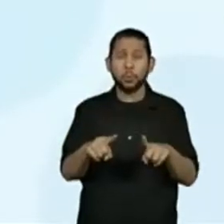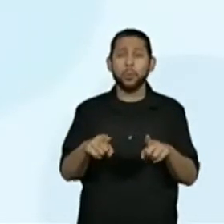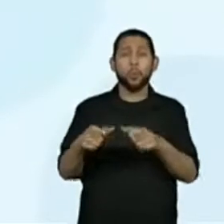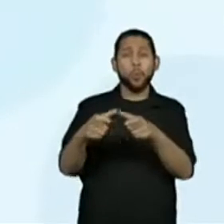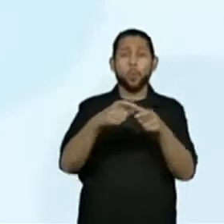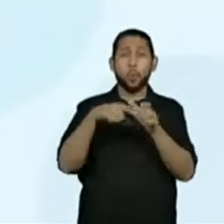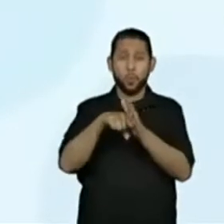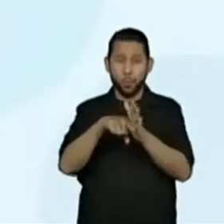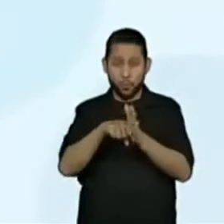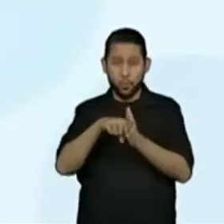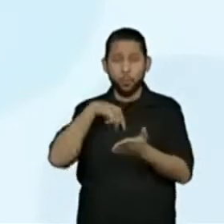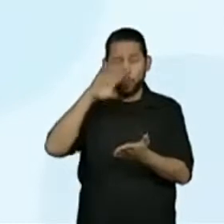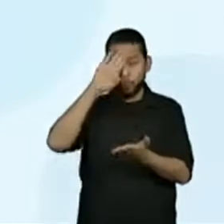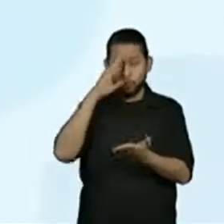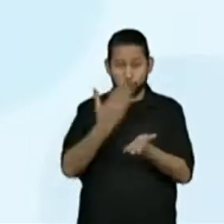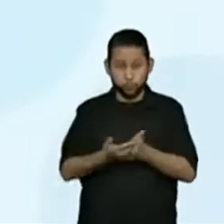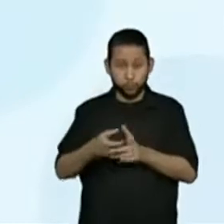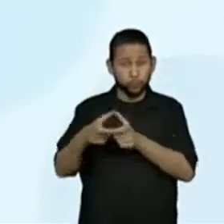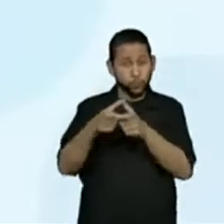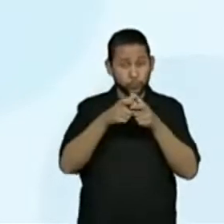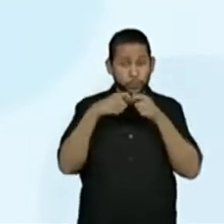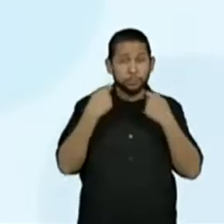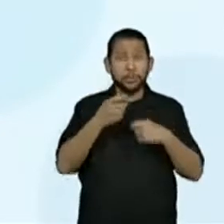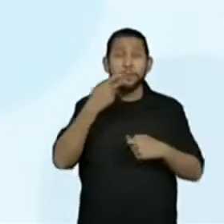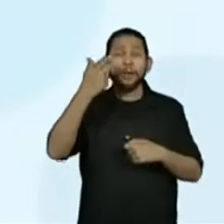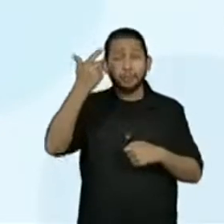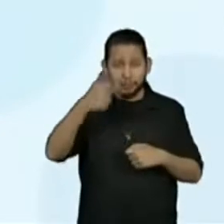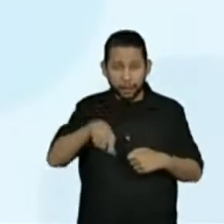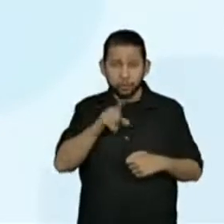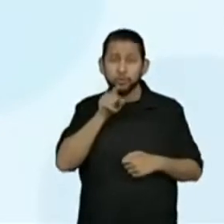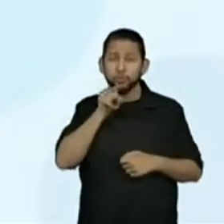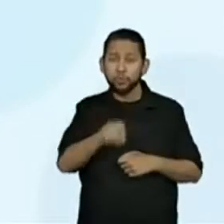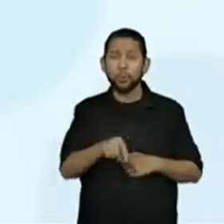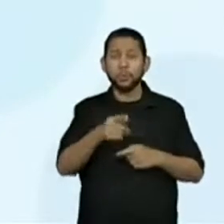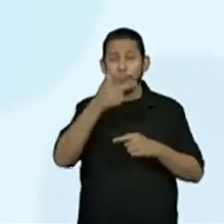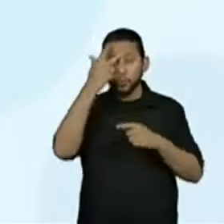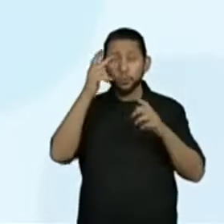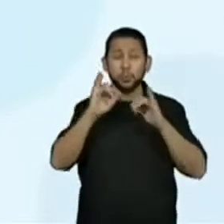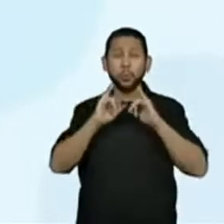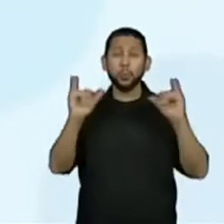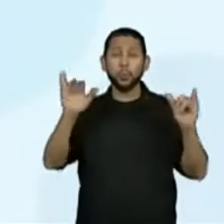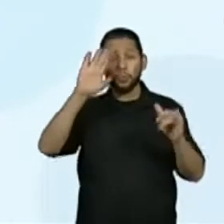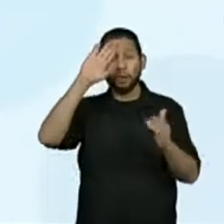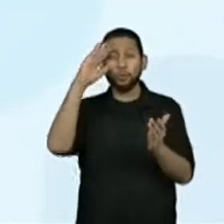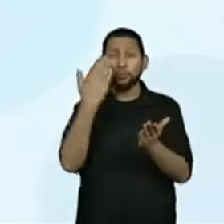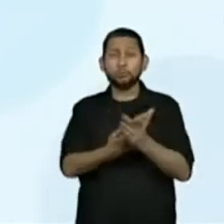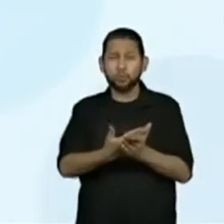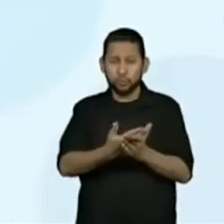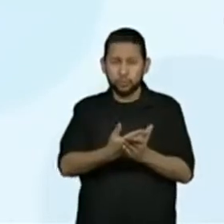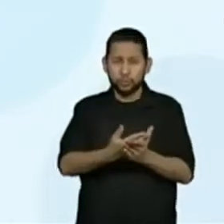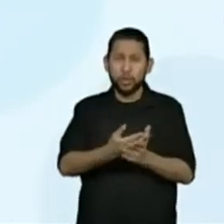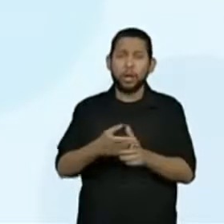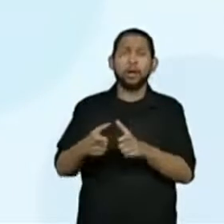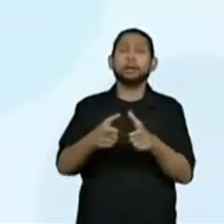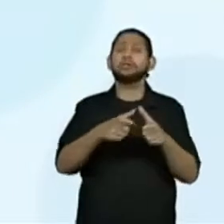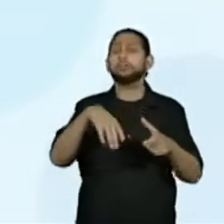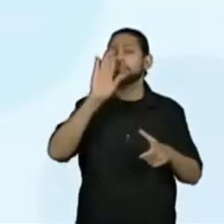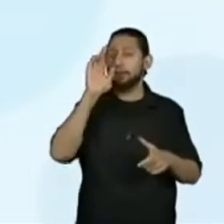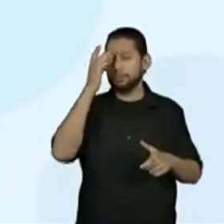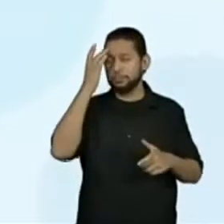É que eu acredito no disco voador e tenho que falar mais disso para as pessoas acreditarem e os ufólogos.